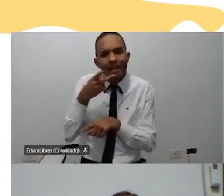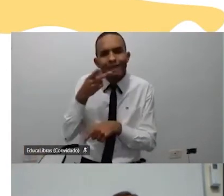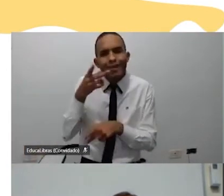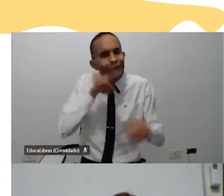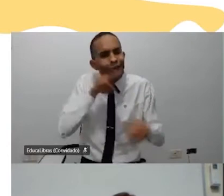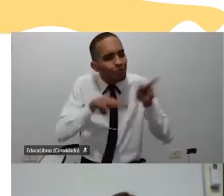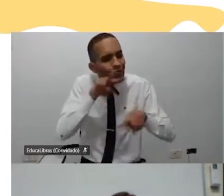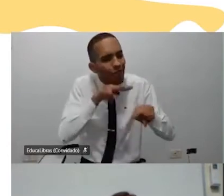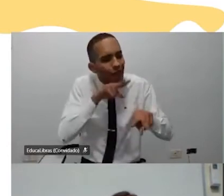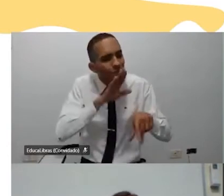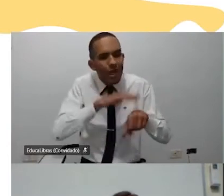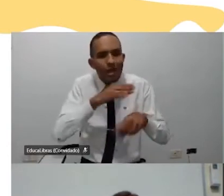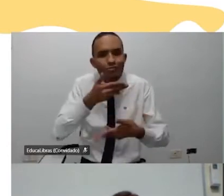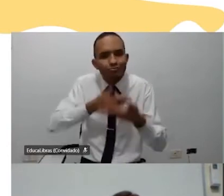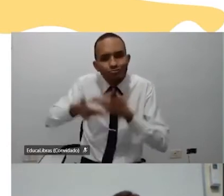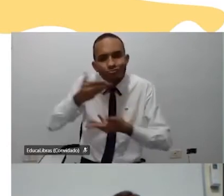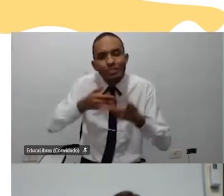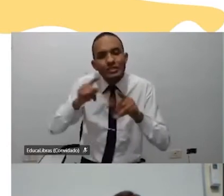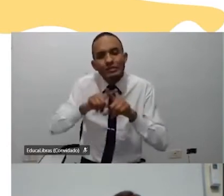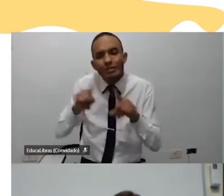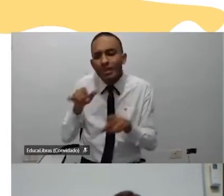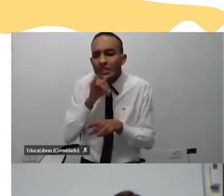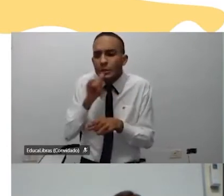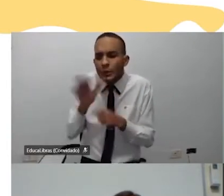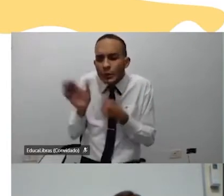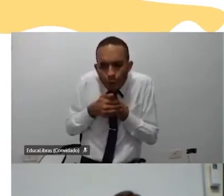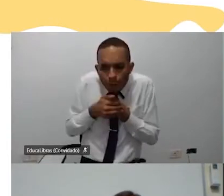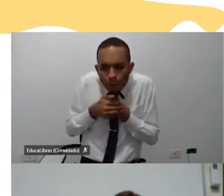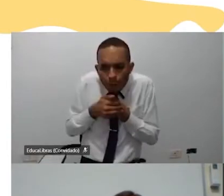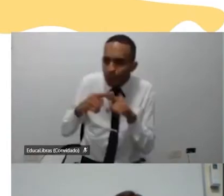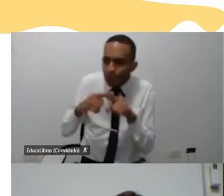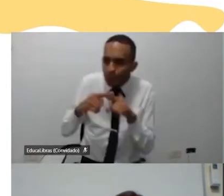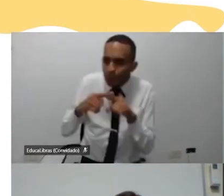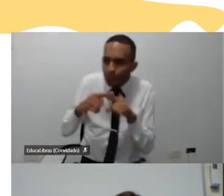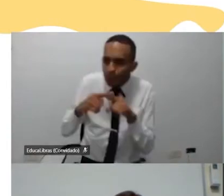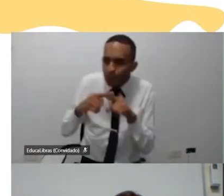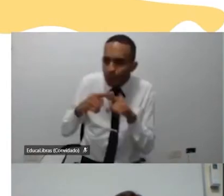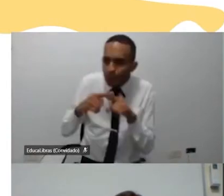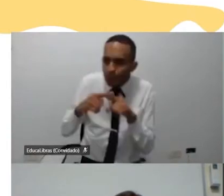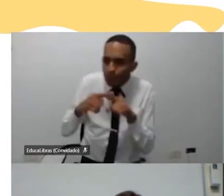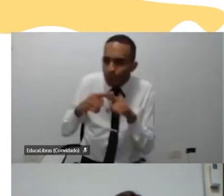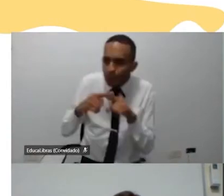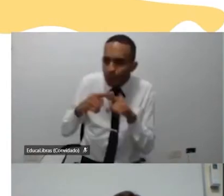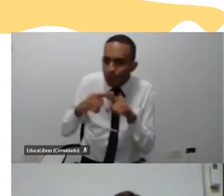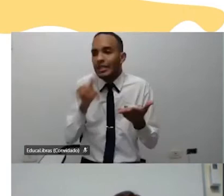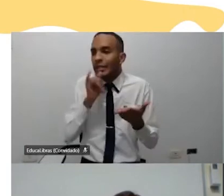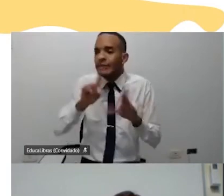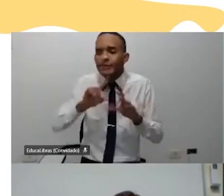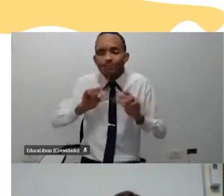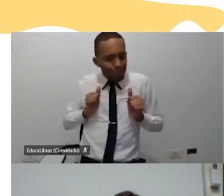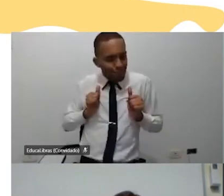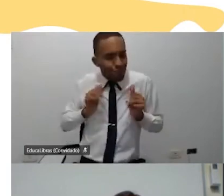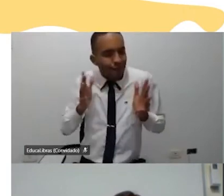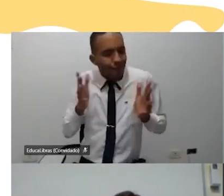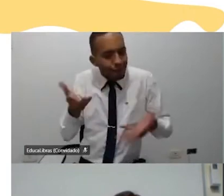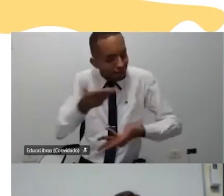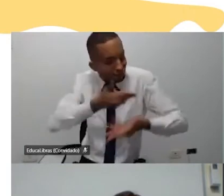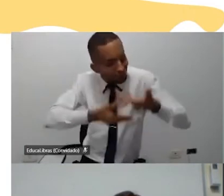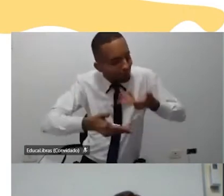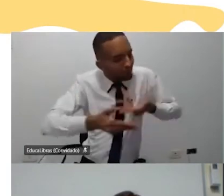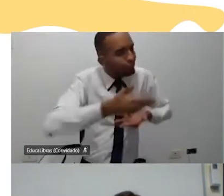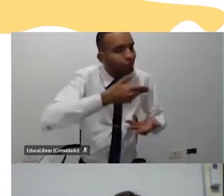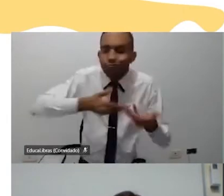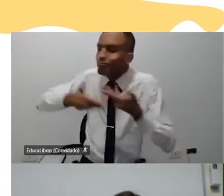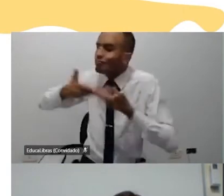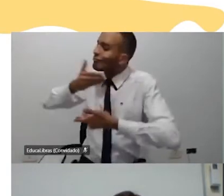mais. Eu era participativa, mas, às vezes, eu me escondia por ter um pouco de vergonha e aí eu me soltei, comecei a participar mesmo. Então, a gente fez uma